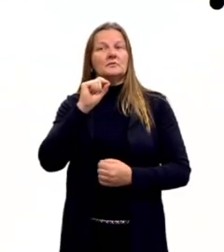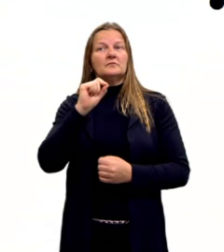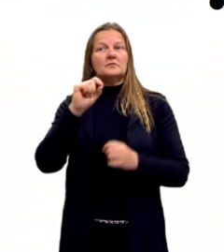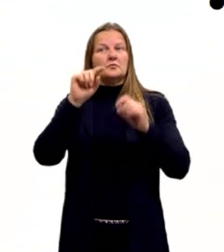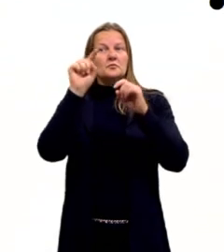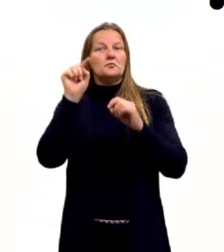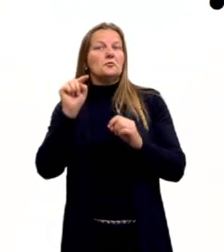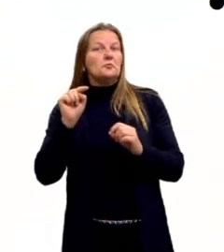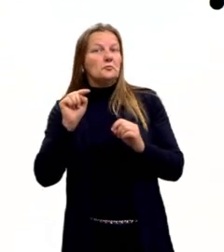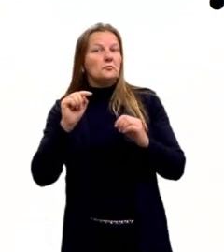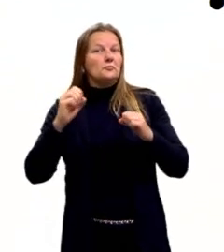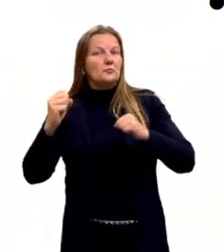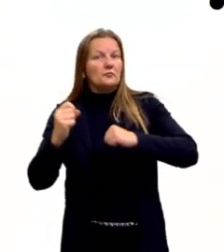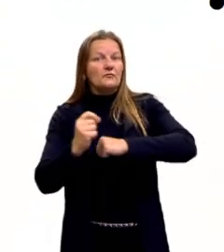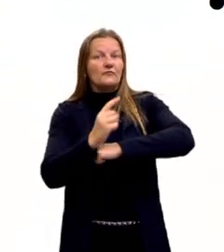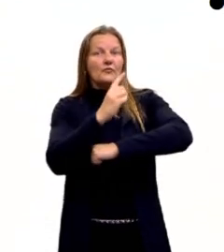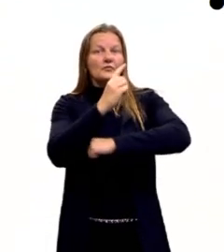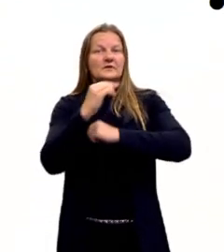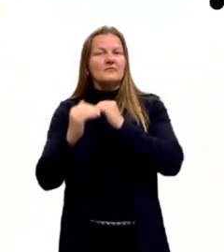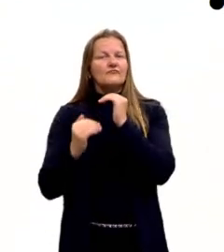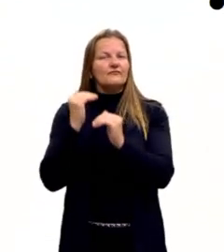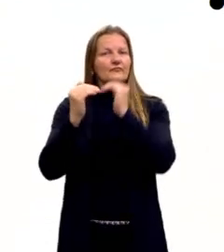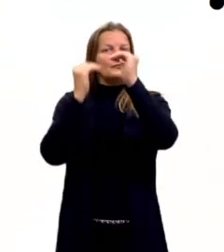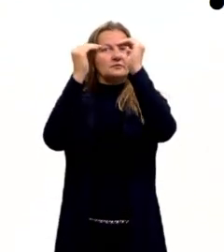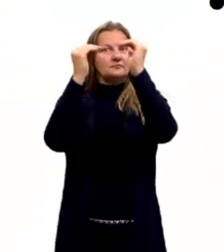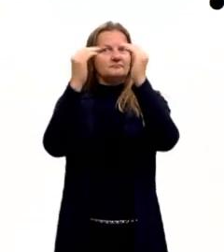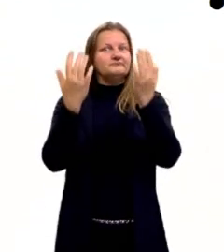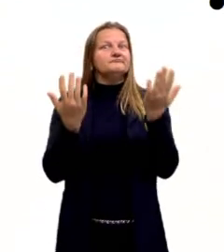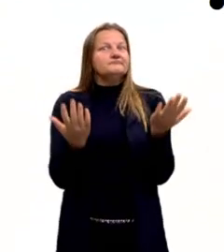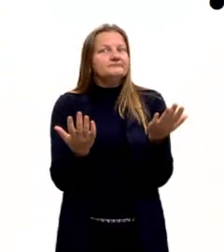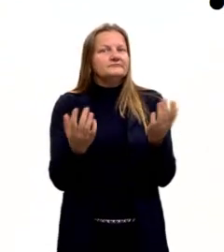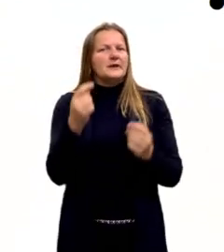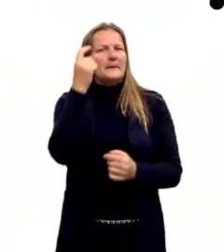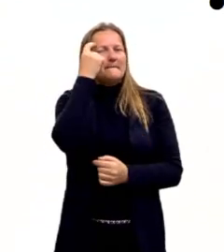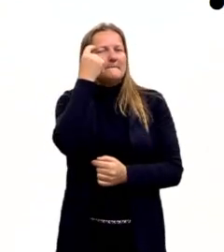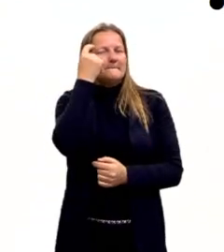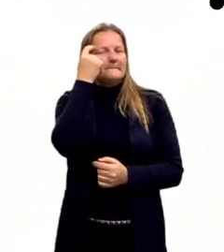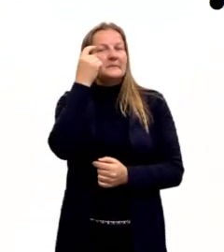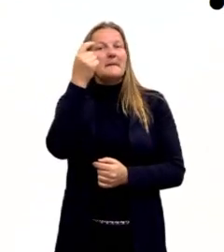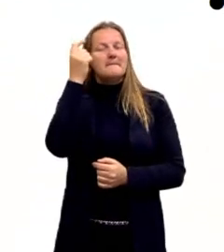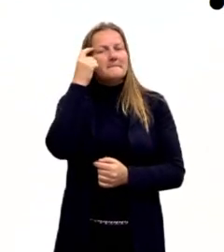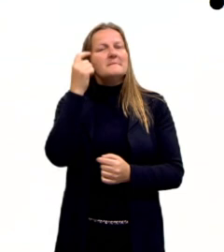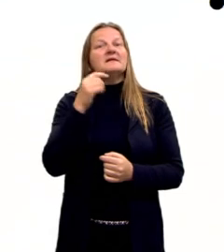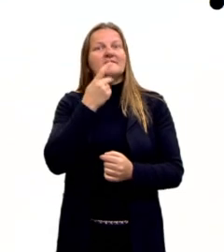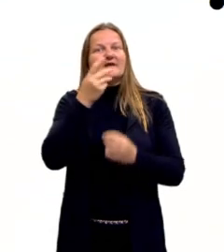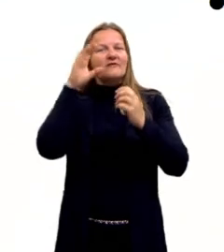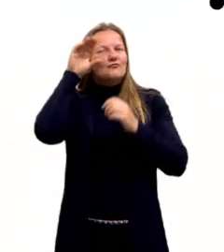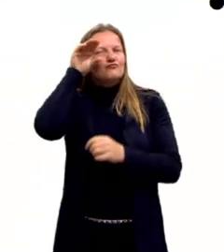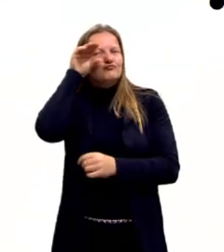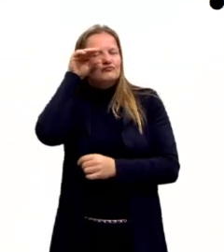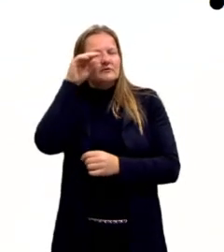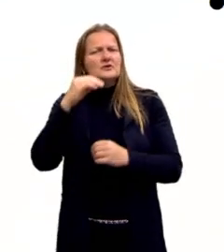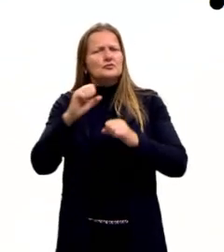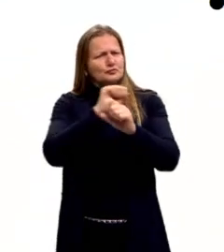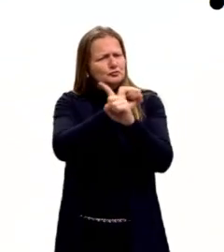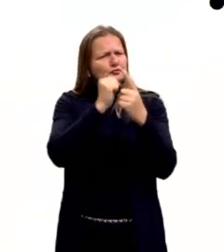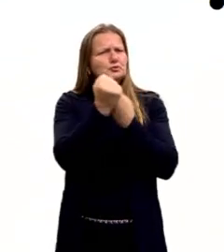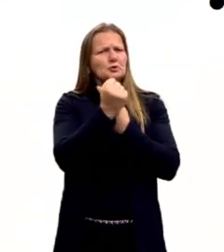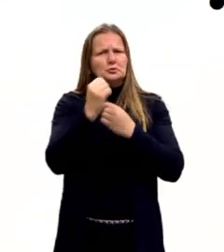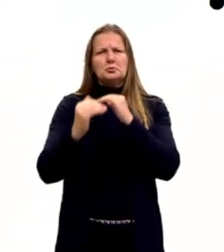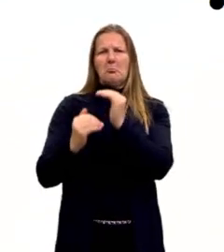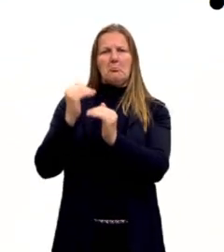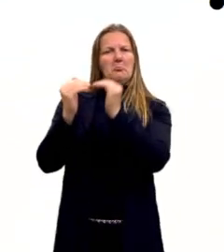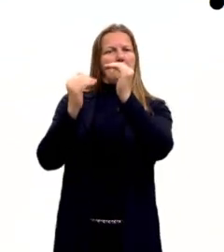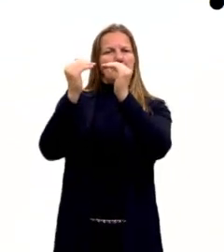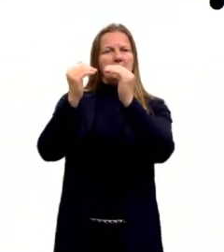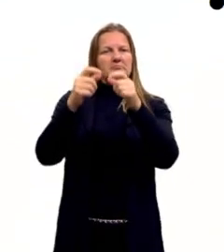evoluído, entre aspas. Então, para os pensadores, eles estavam observando e estavam tendo essa